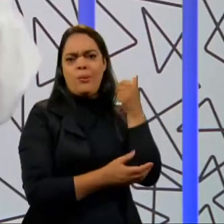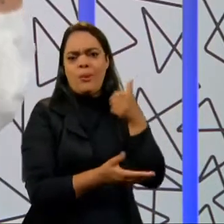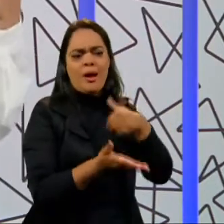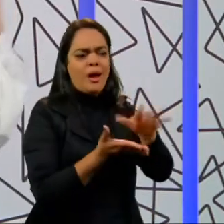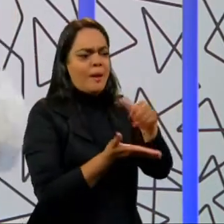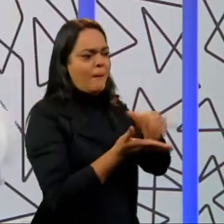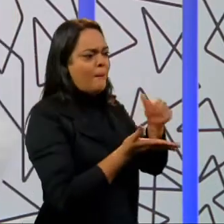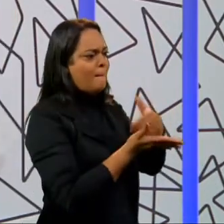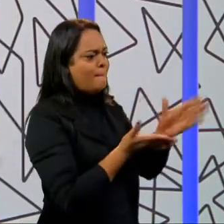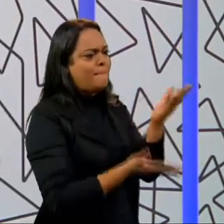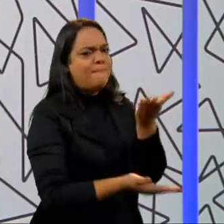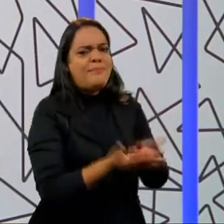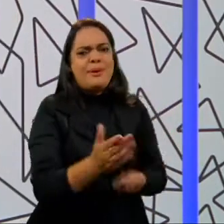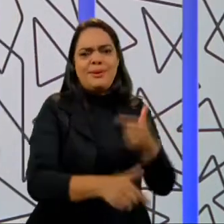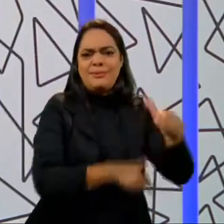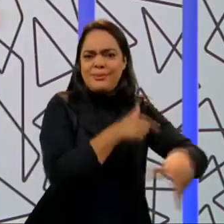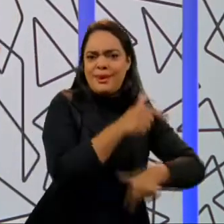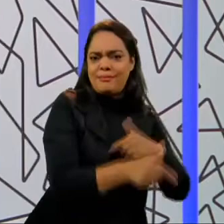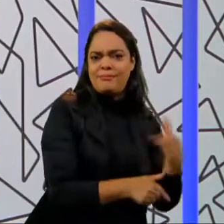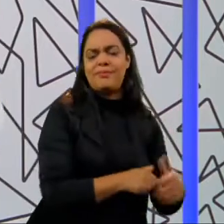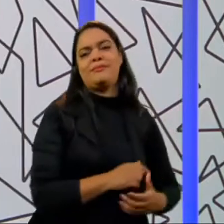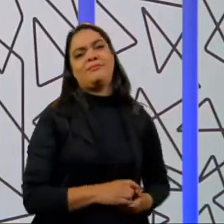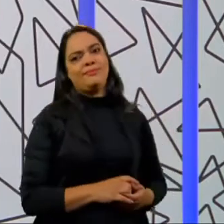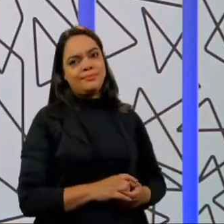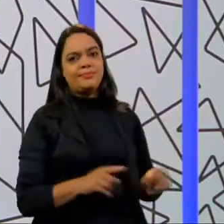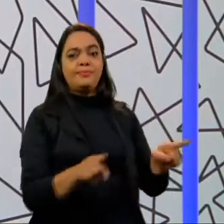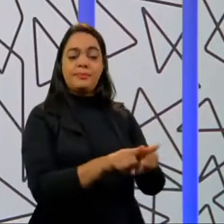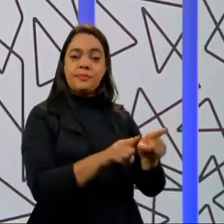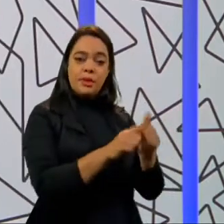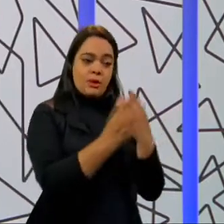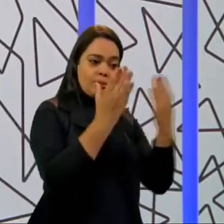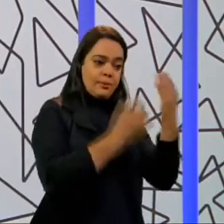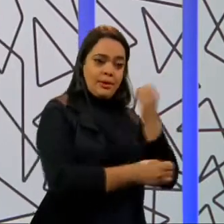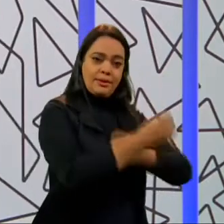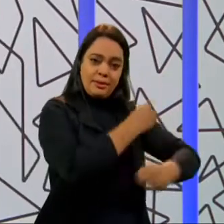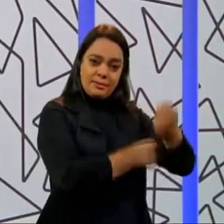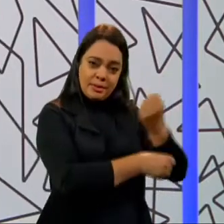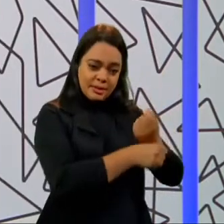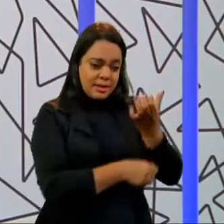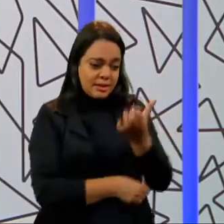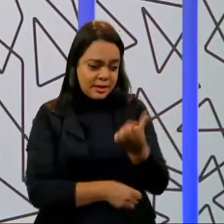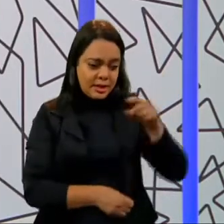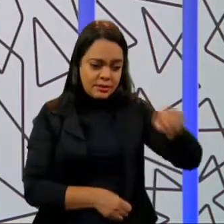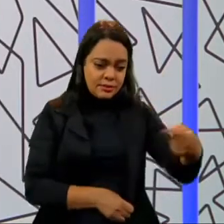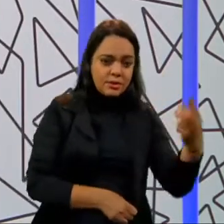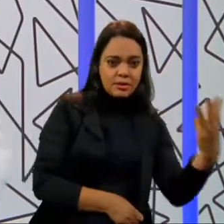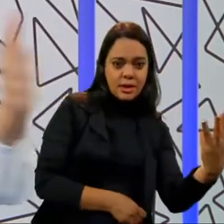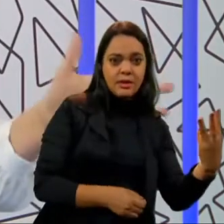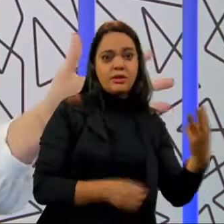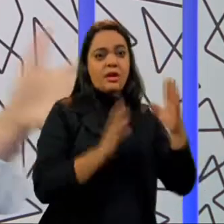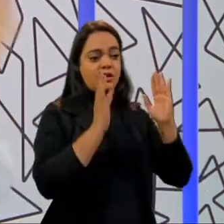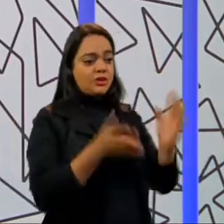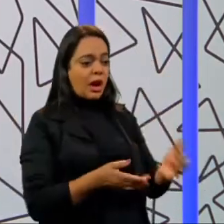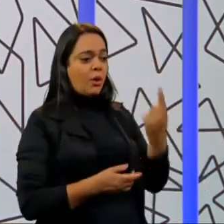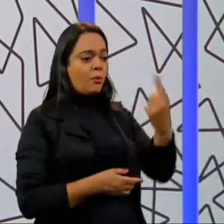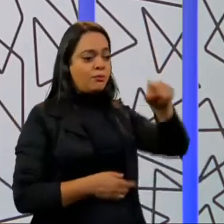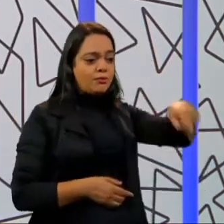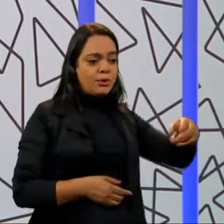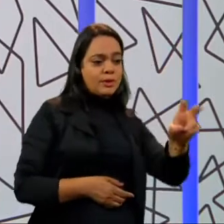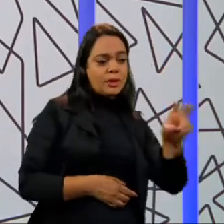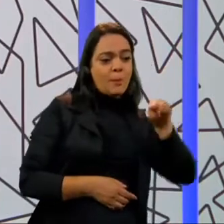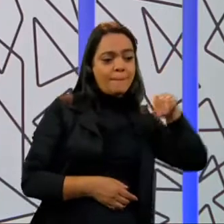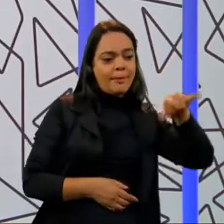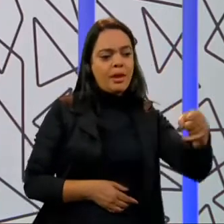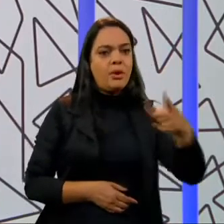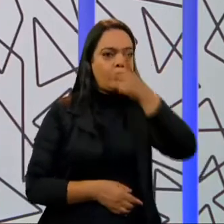você compara o início da série e o fim. E, você comparar o ano passado, que você tinha 6,3, são 1,5 milhões de trabalhadores domésticos